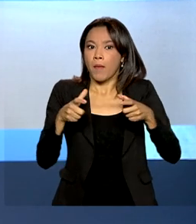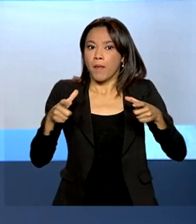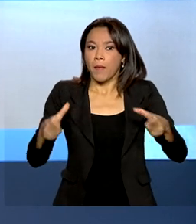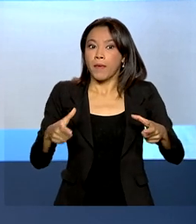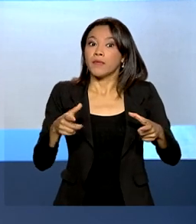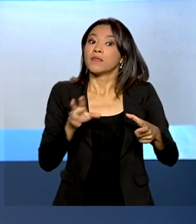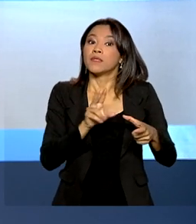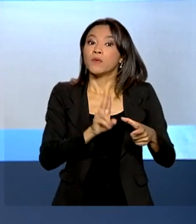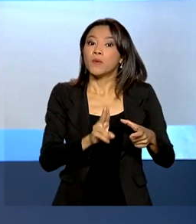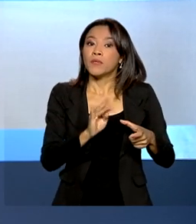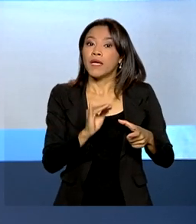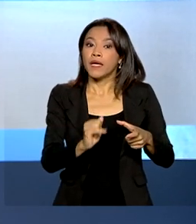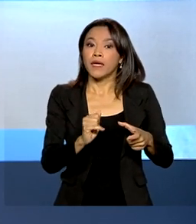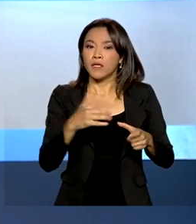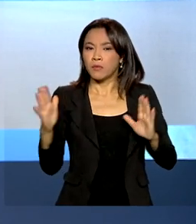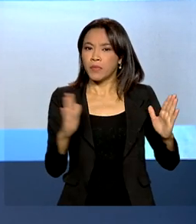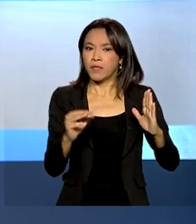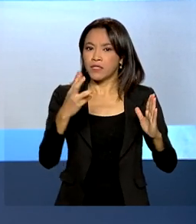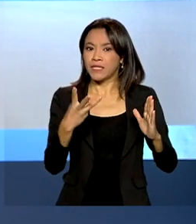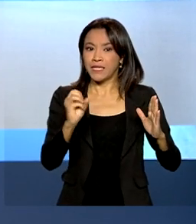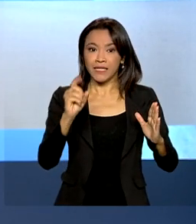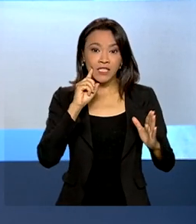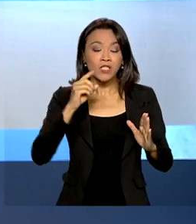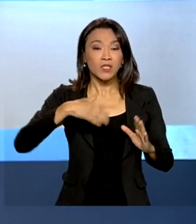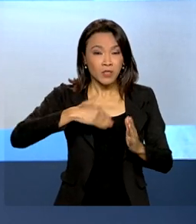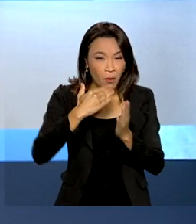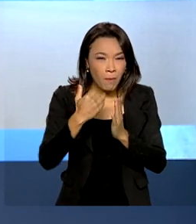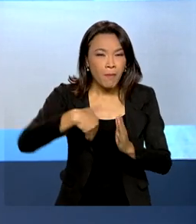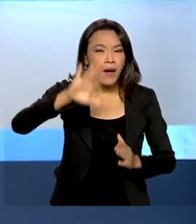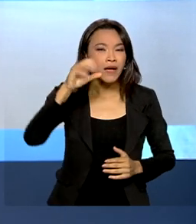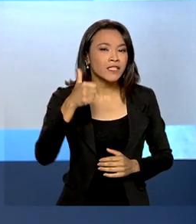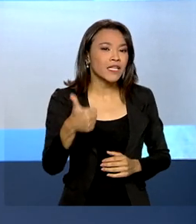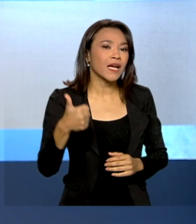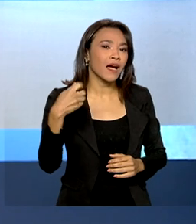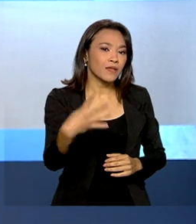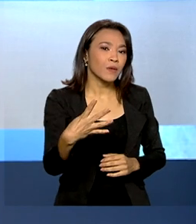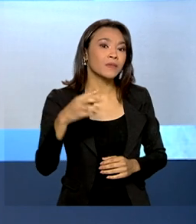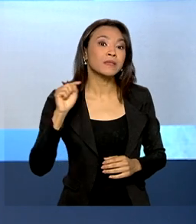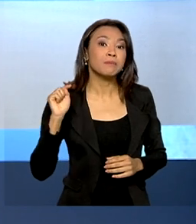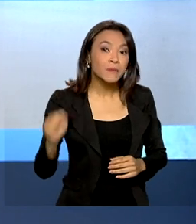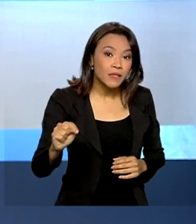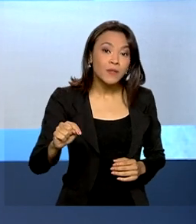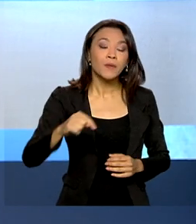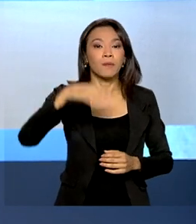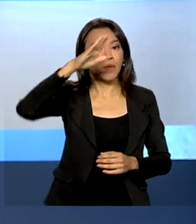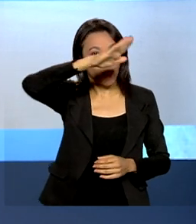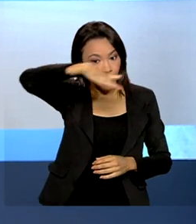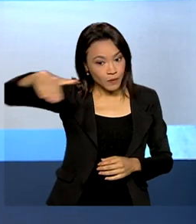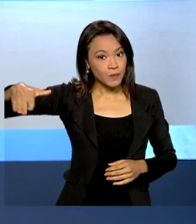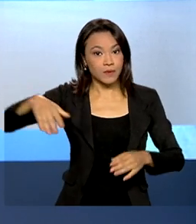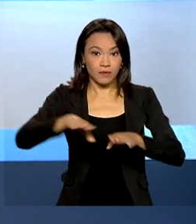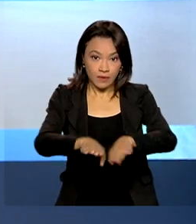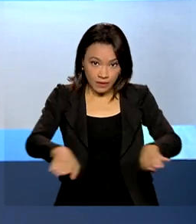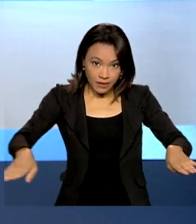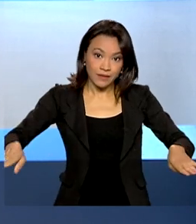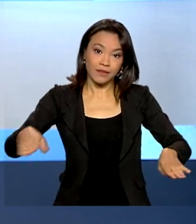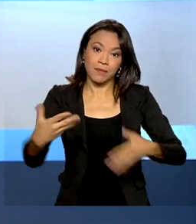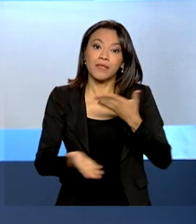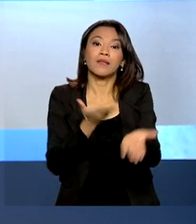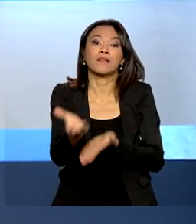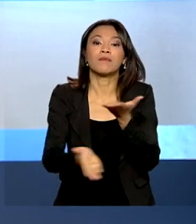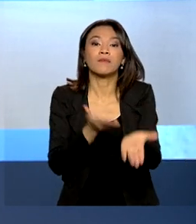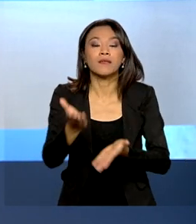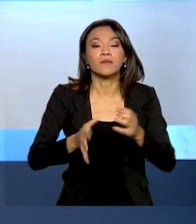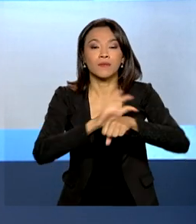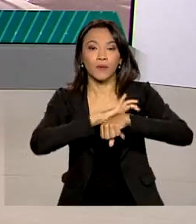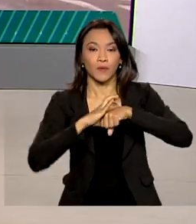30 dias. São mais de 14 mil leitos de UTI adulto e pediátrico destinados ao tratamento da Covid